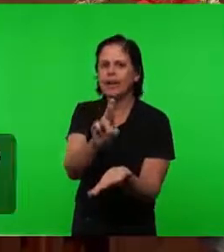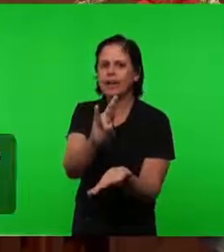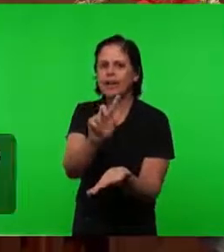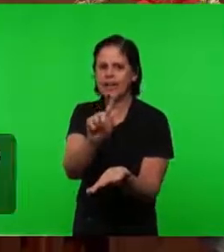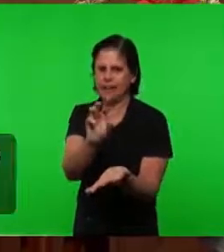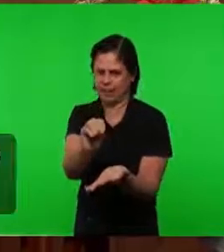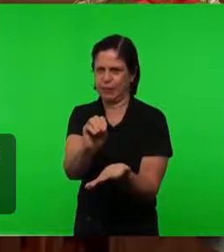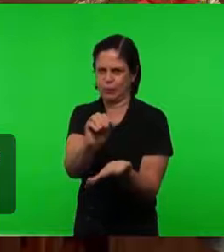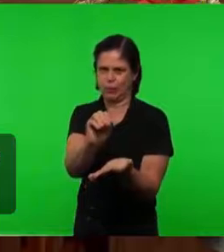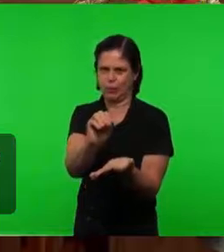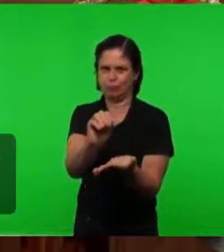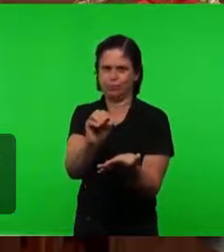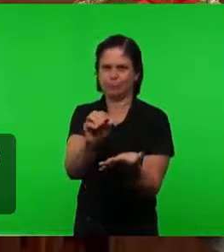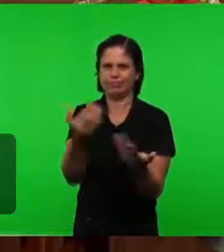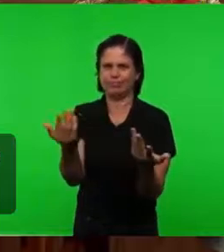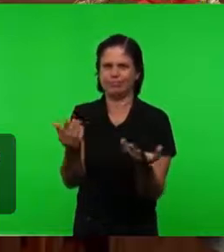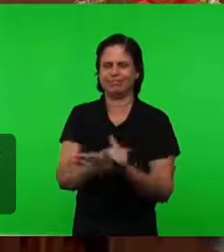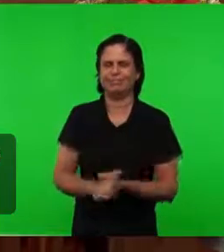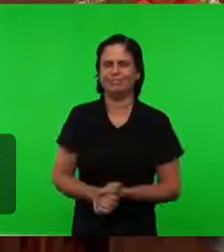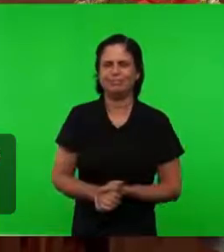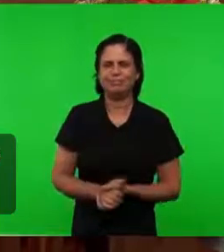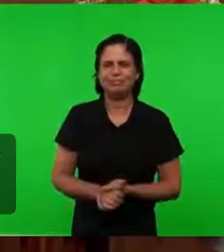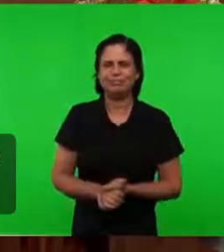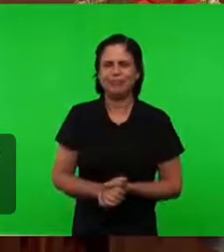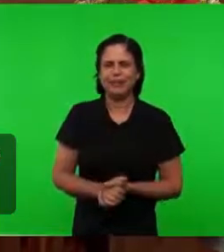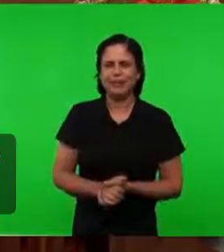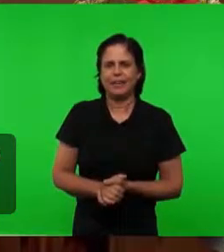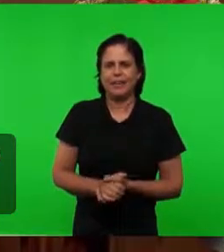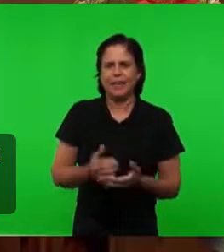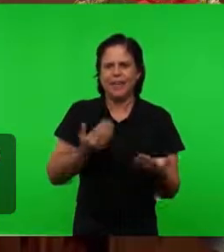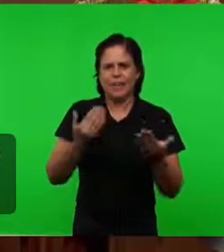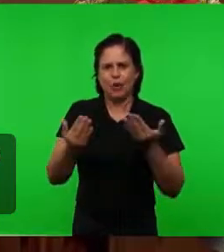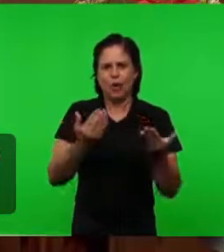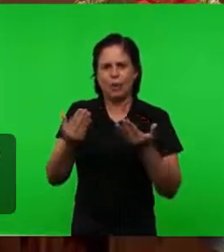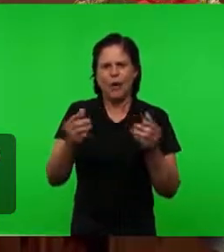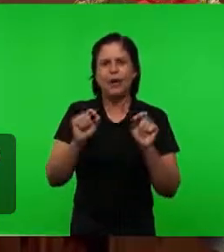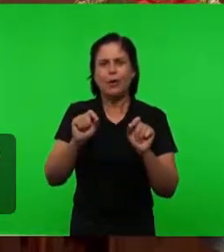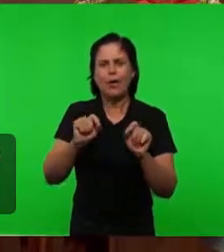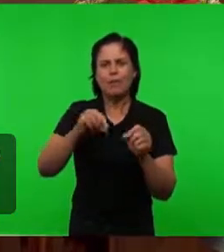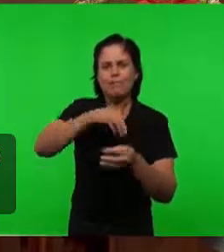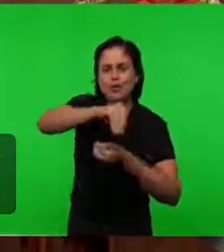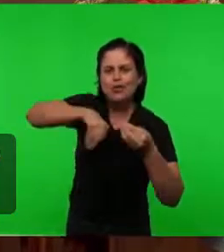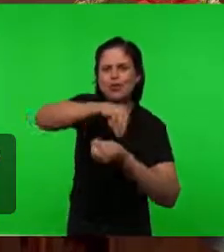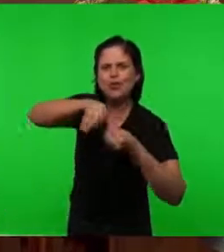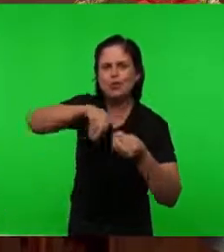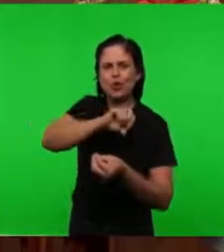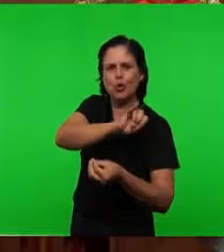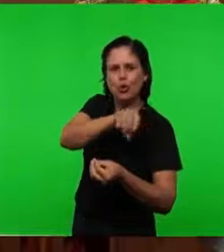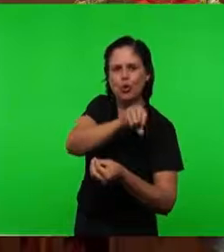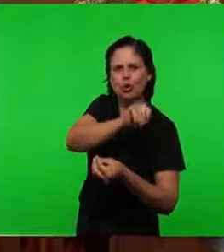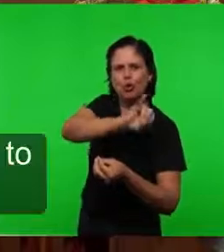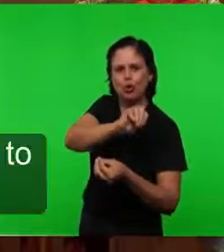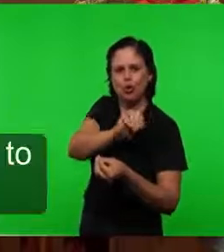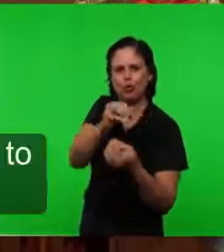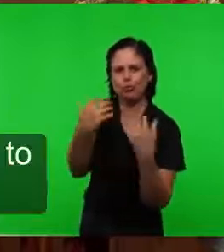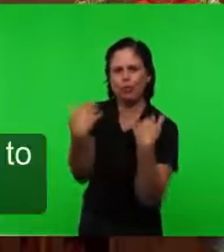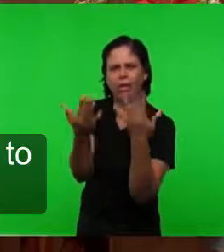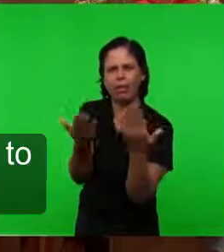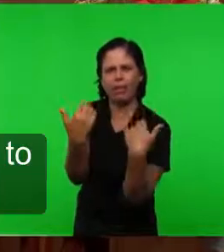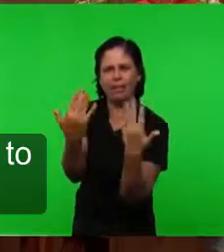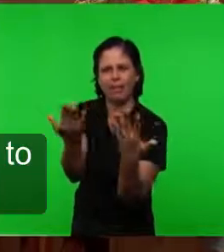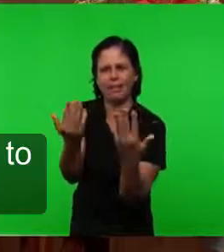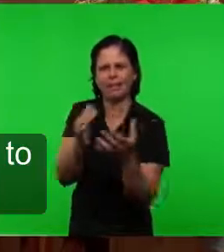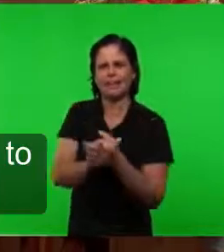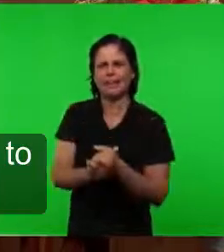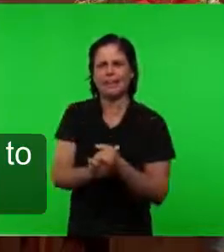Encerrado Teria que desaparecer Porque Entra Então Um assunto De